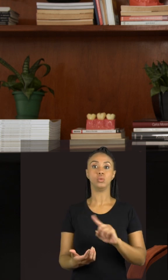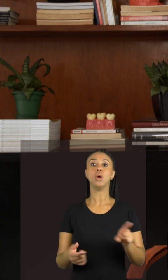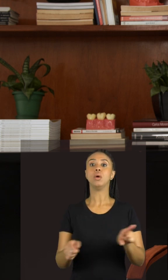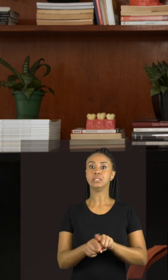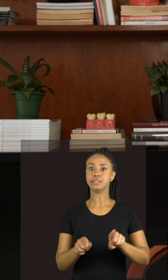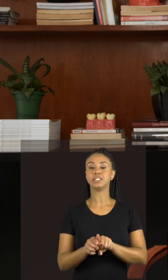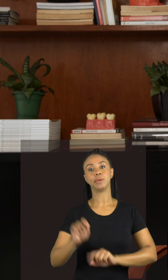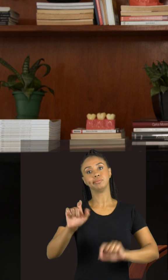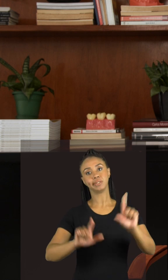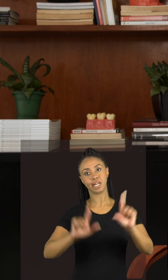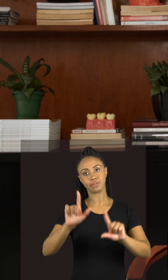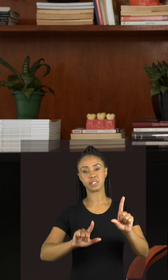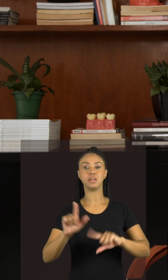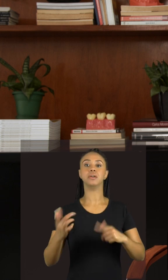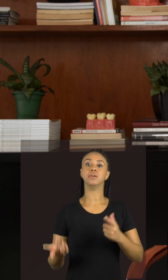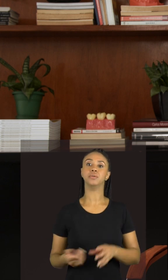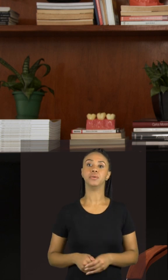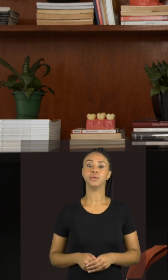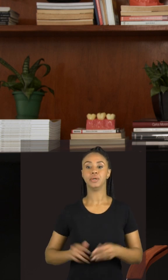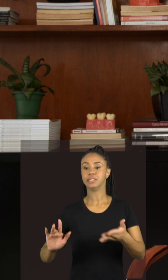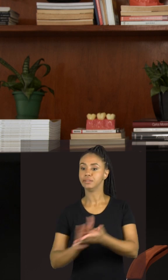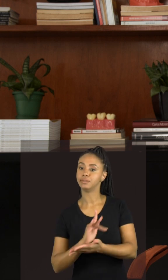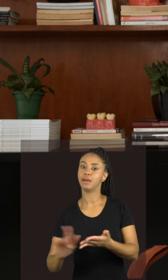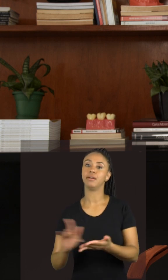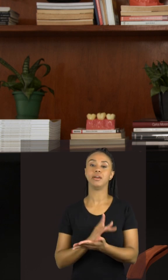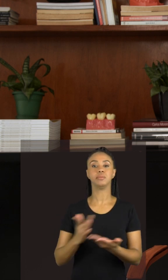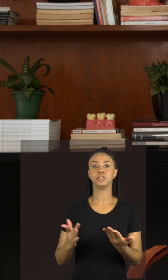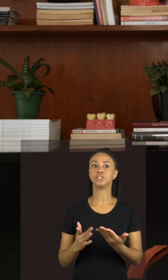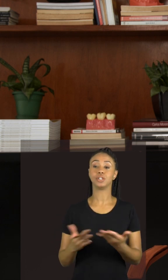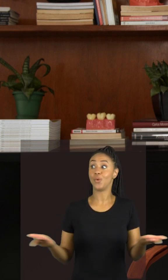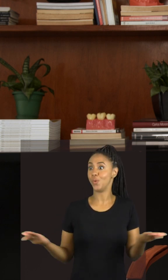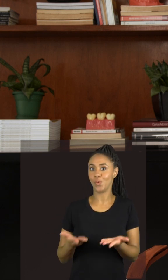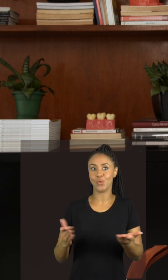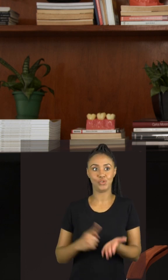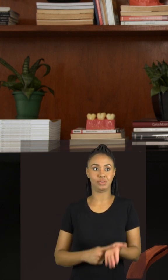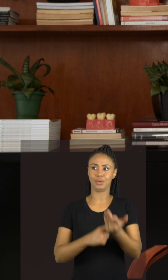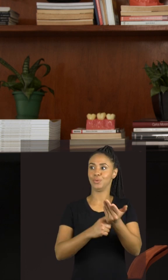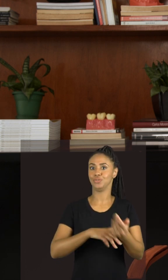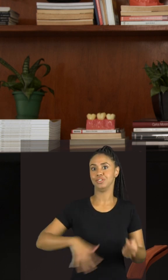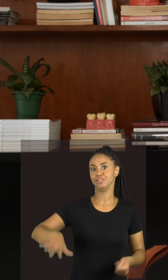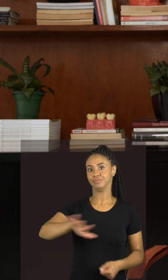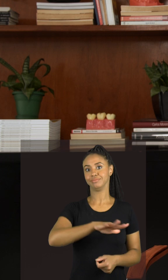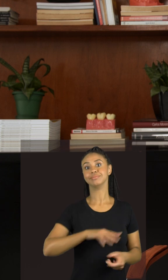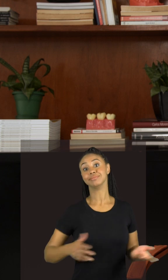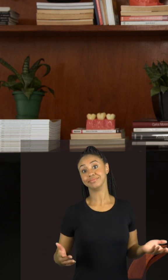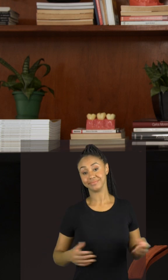luz que também vem da TV, que vem dos tablets, ou seja, da geração atual aí da tecnologia